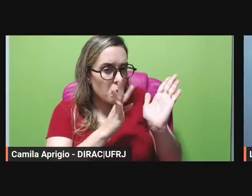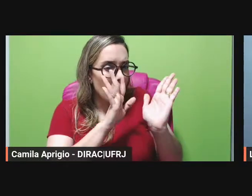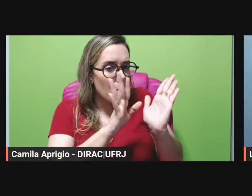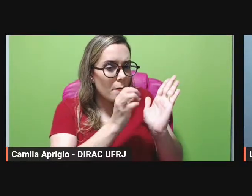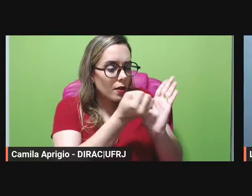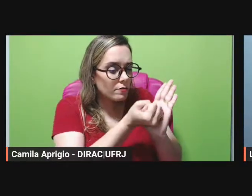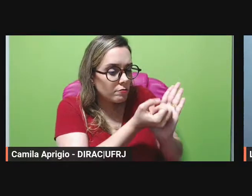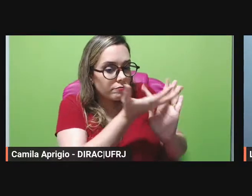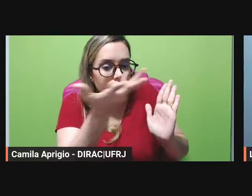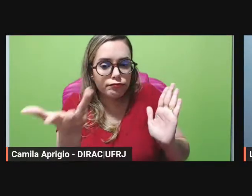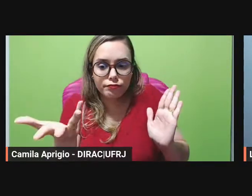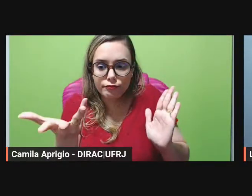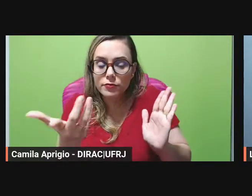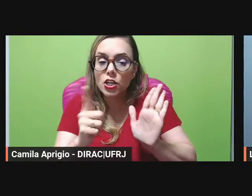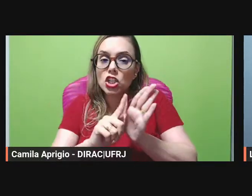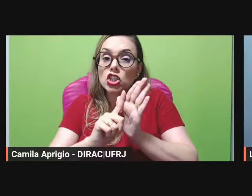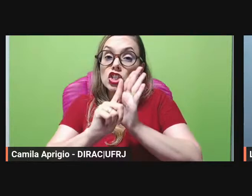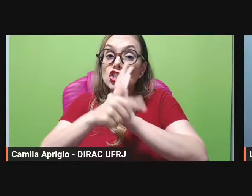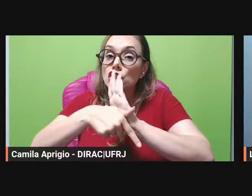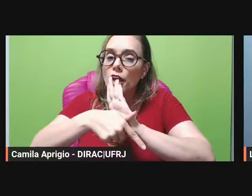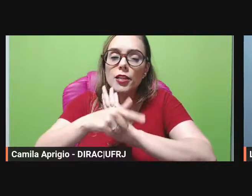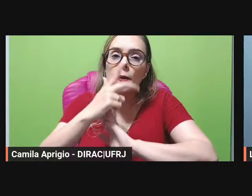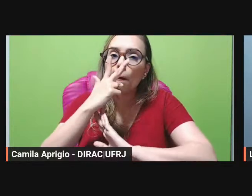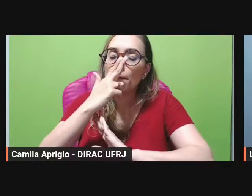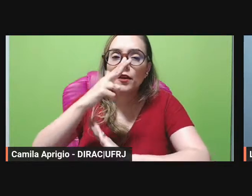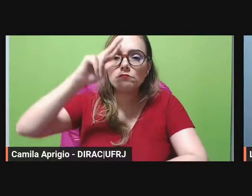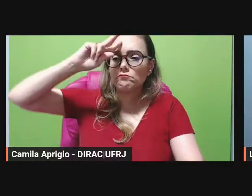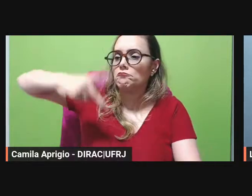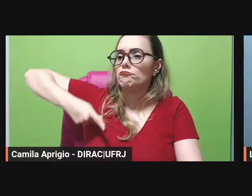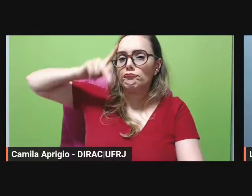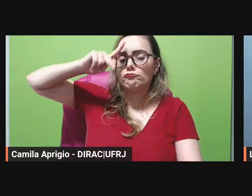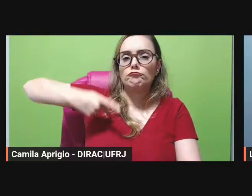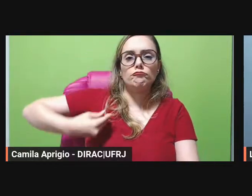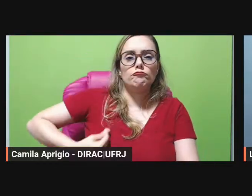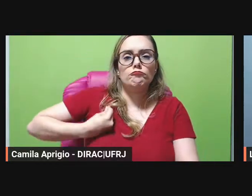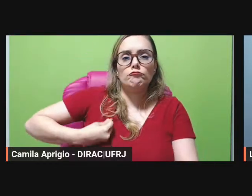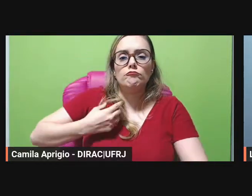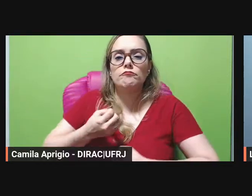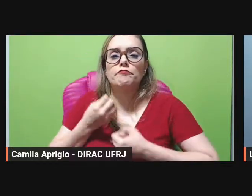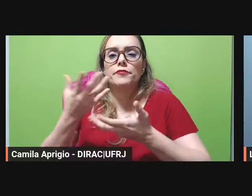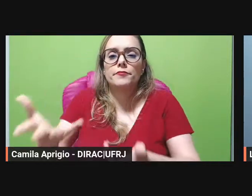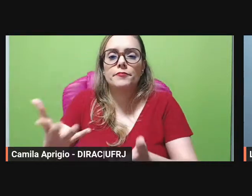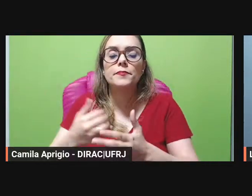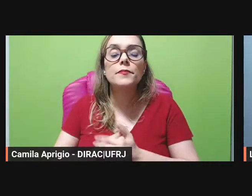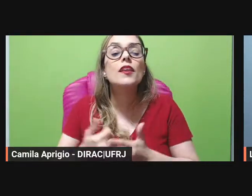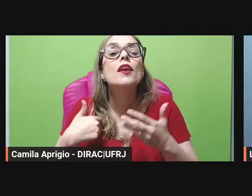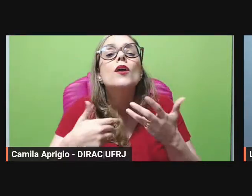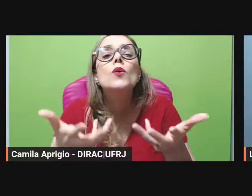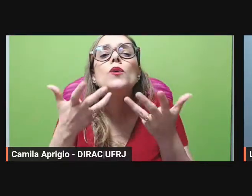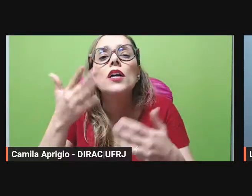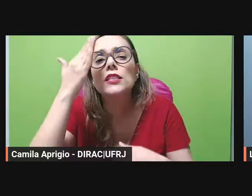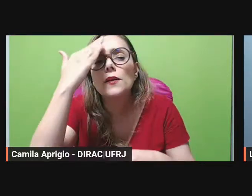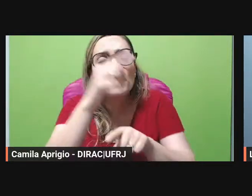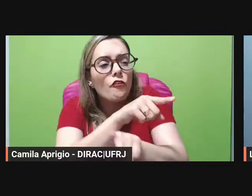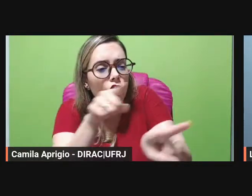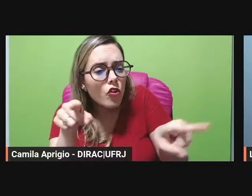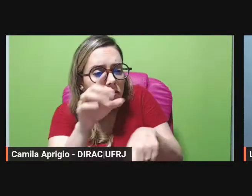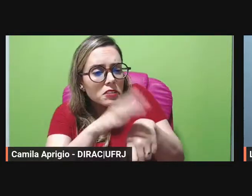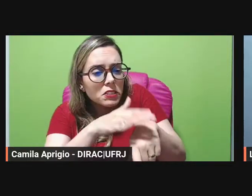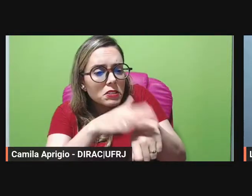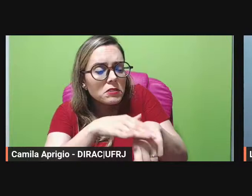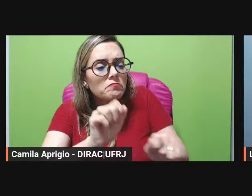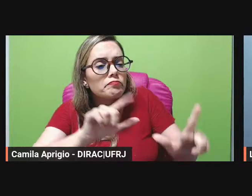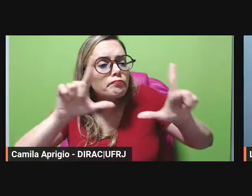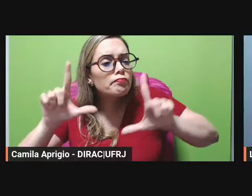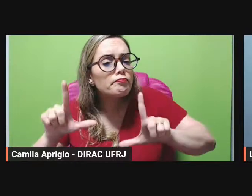gênero autônomo aí eu quero saber se vocês vão compartilhar os slides ou se eu já compartilho daqui